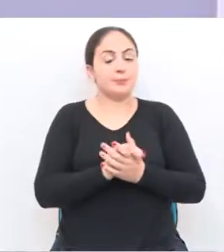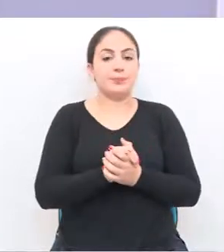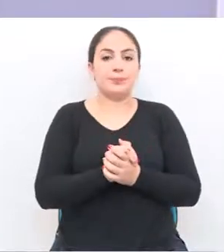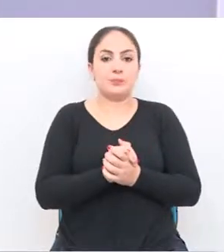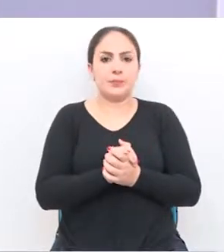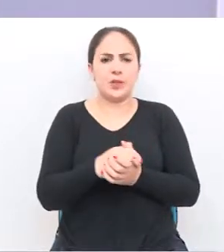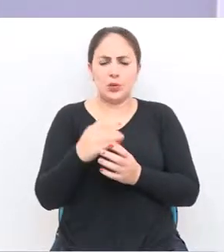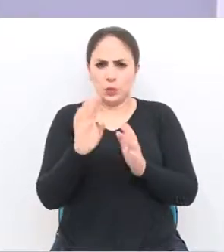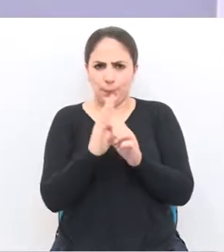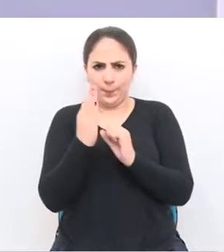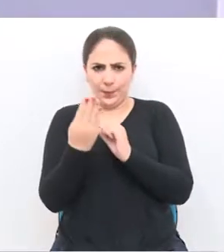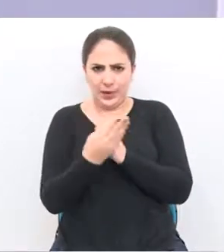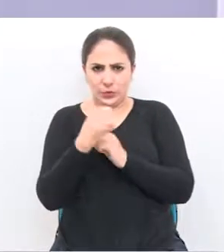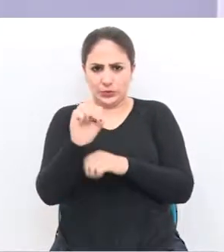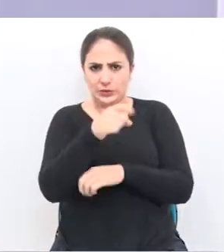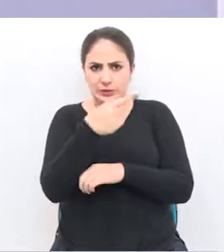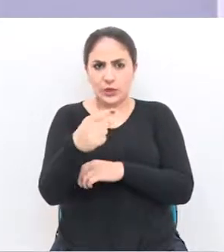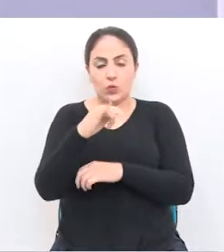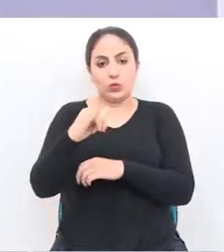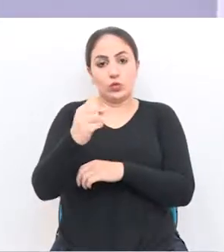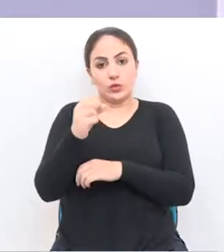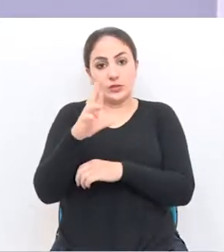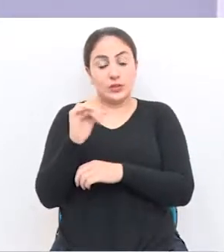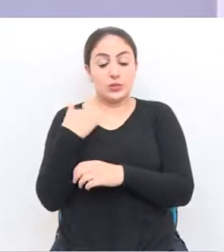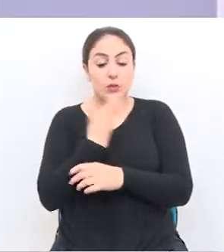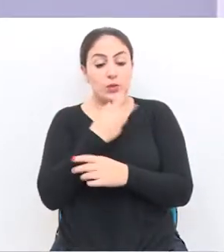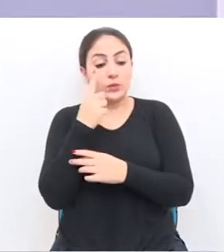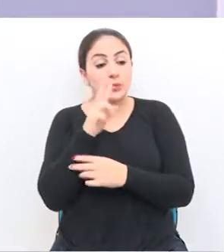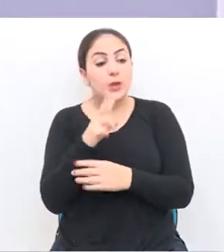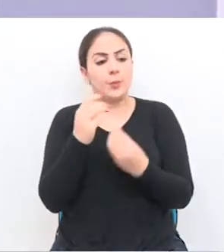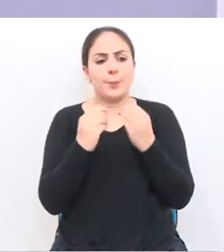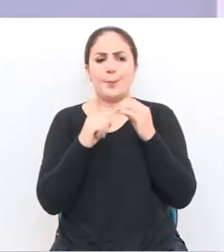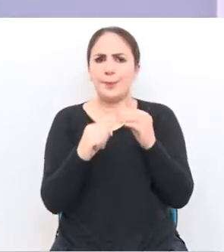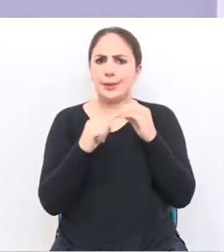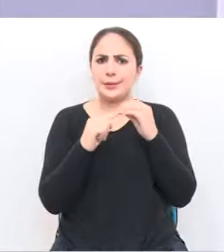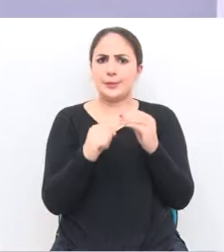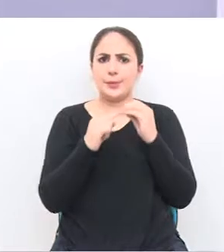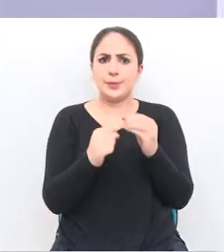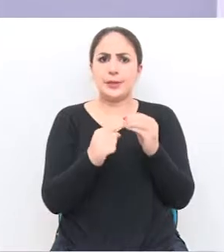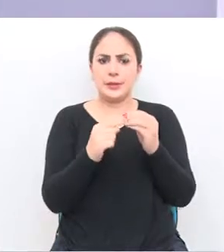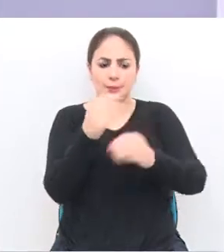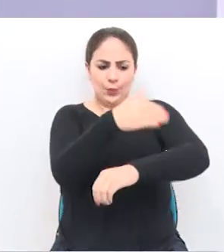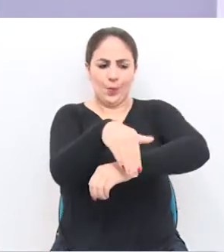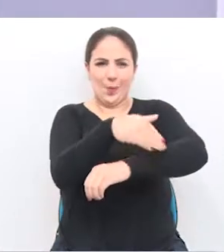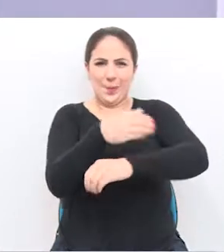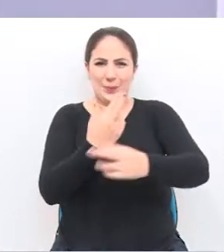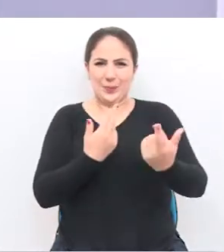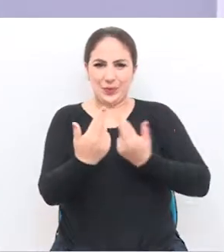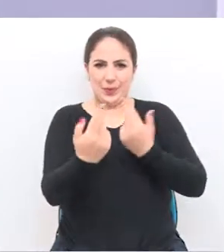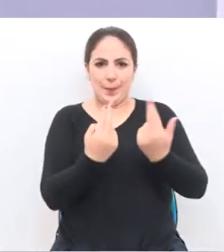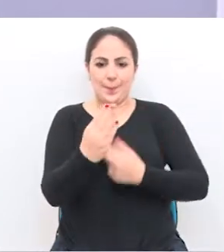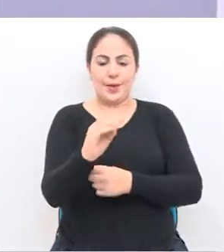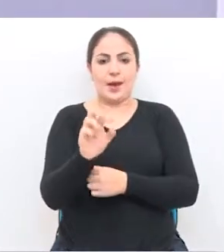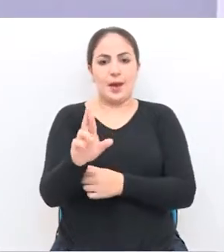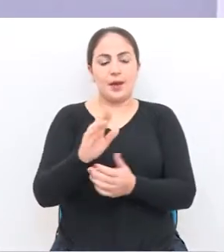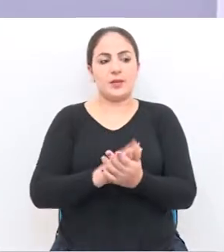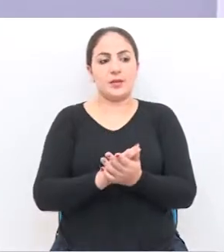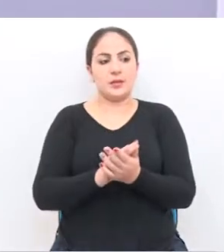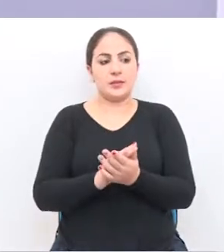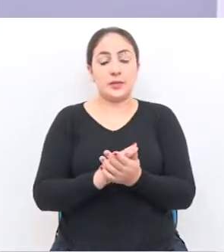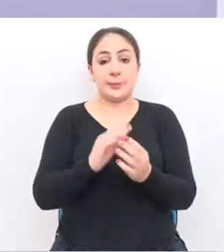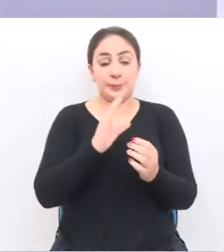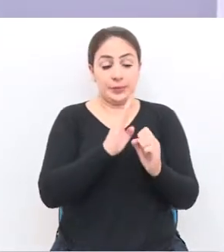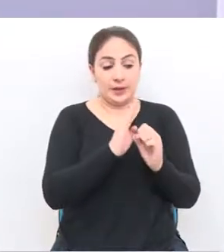São José nós constatamos muitas vezes que na passagem, principalmente na BR, de pessoas que fazem o trânsito para o Parque